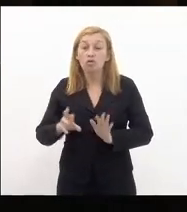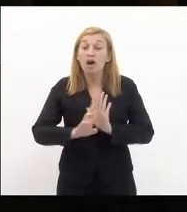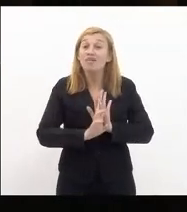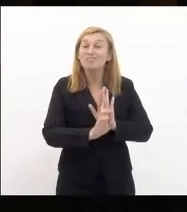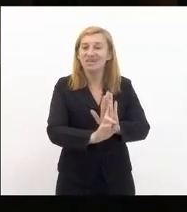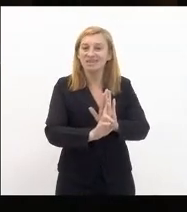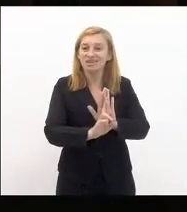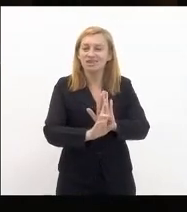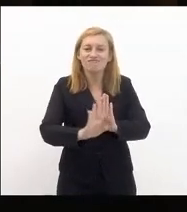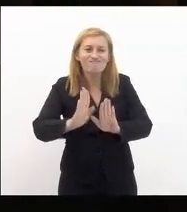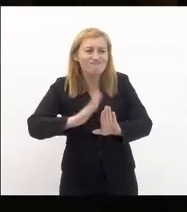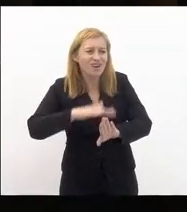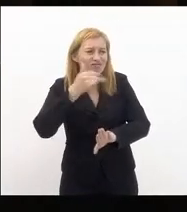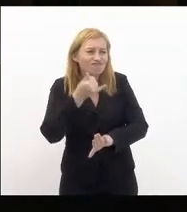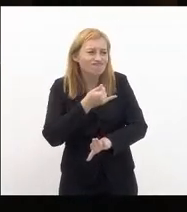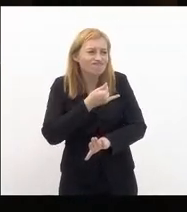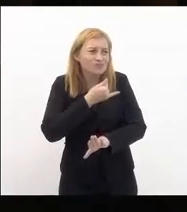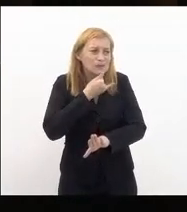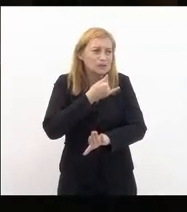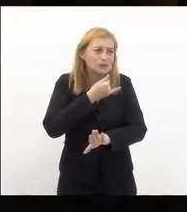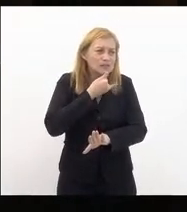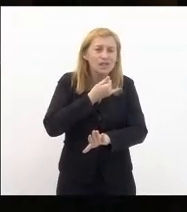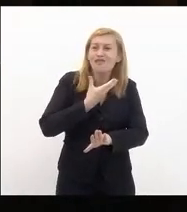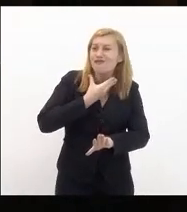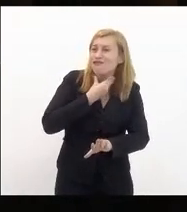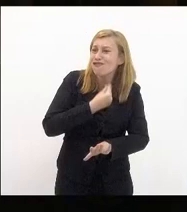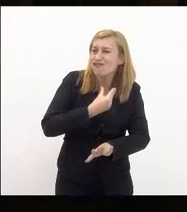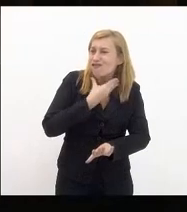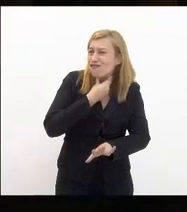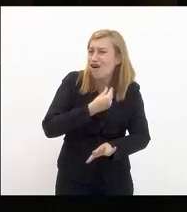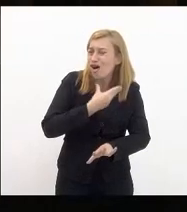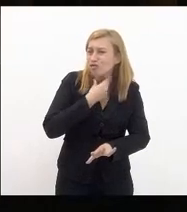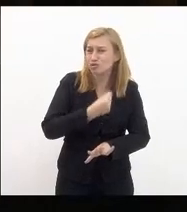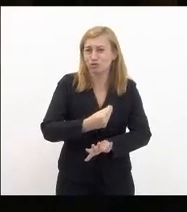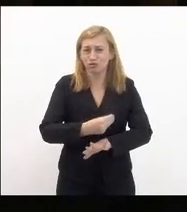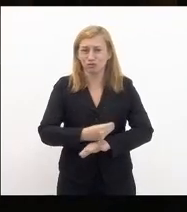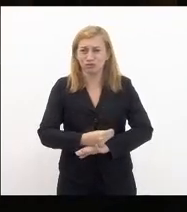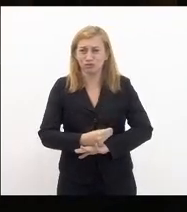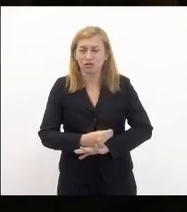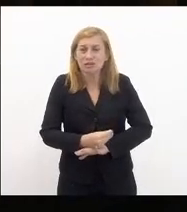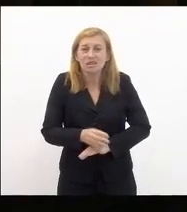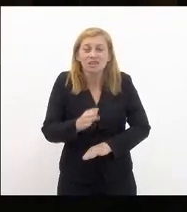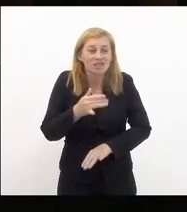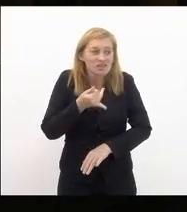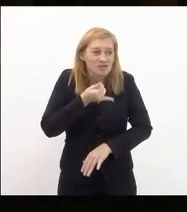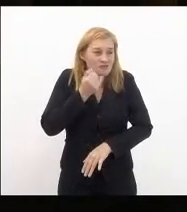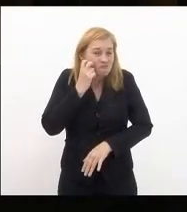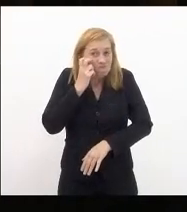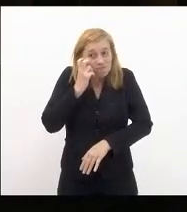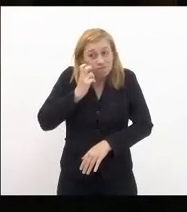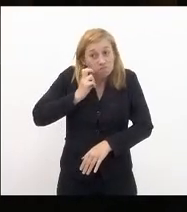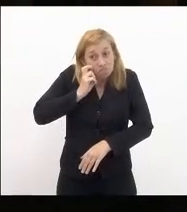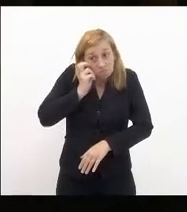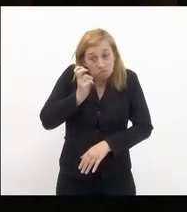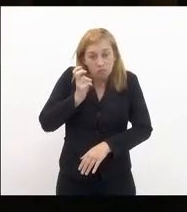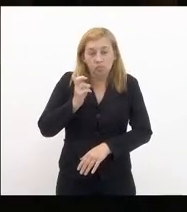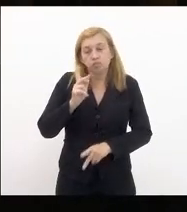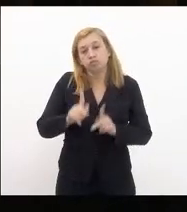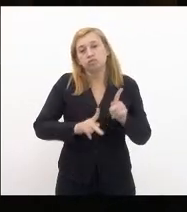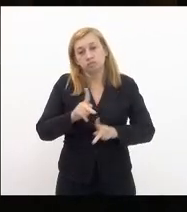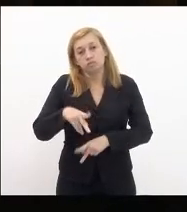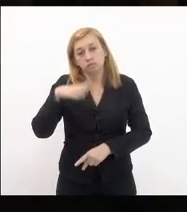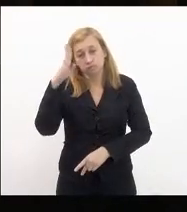mais cruel mentiroso vexaminoso e humilhante do povo